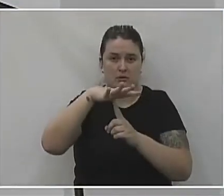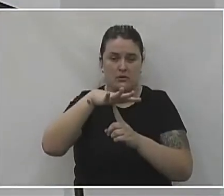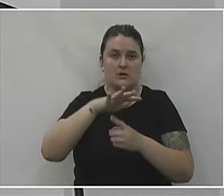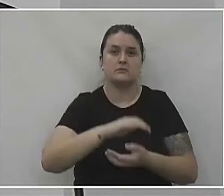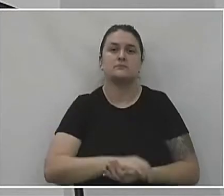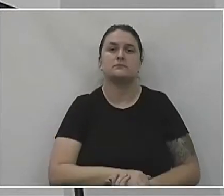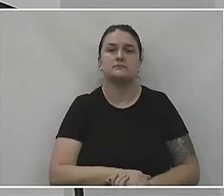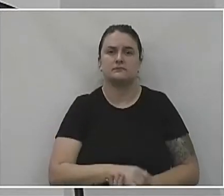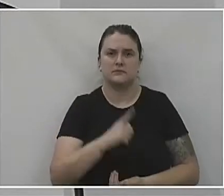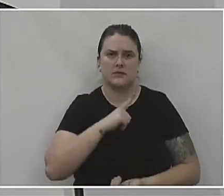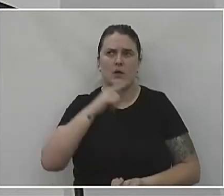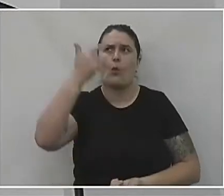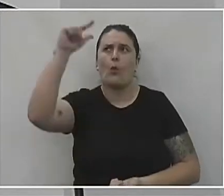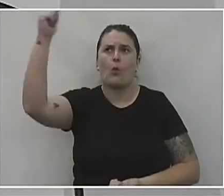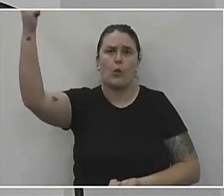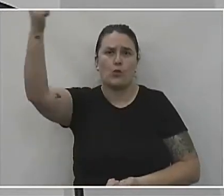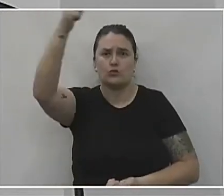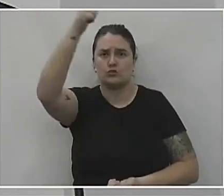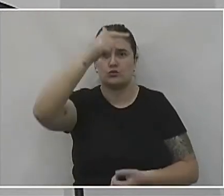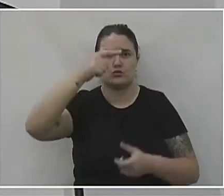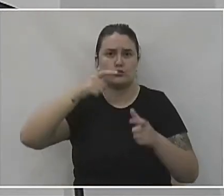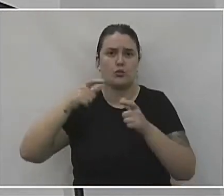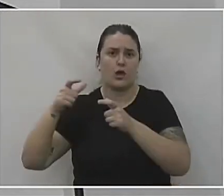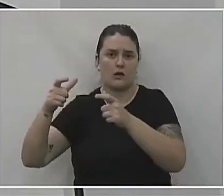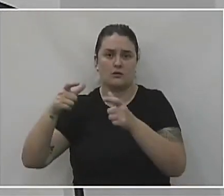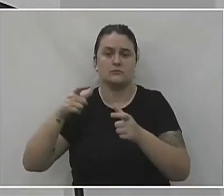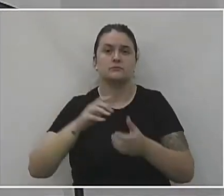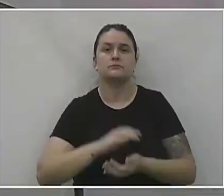também ter pacientes de outras regiões.